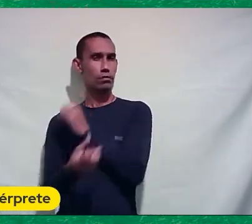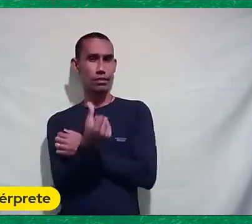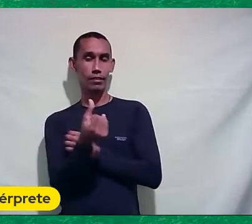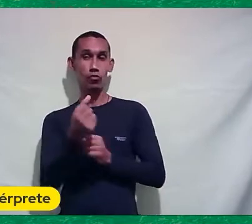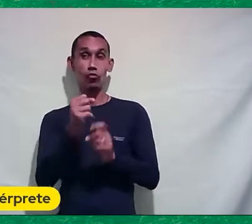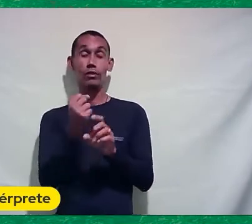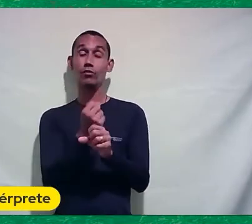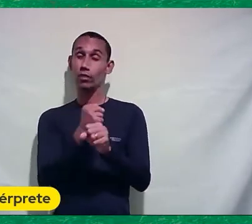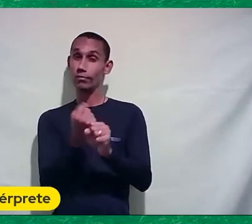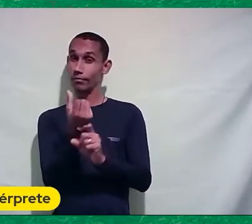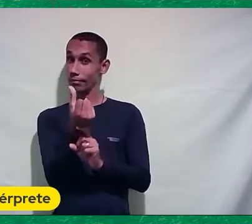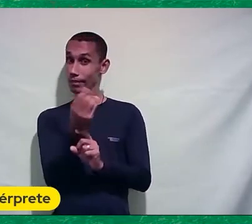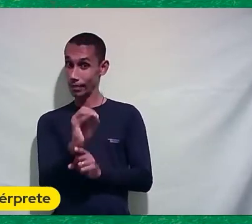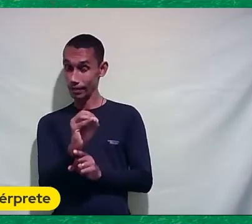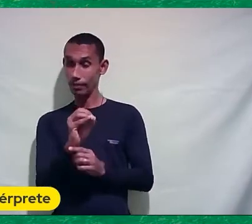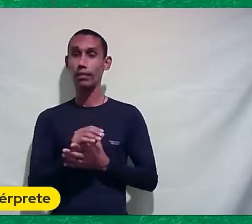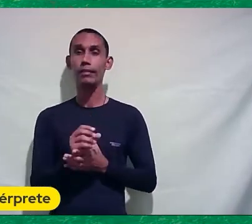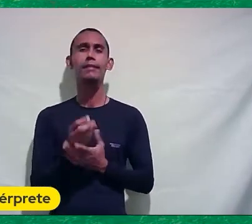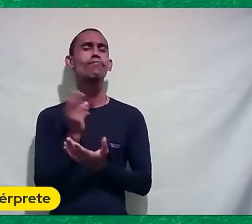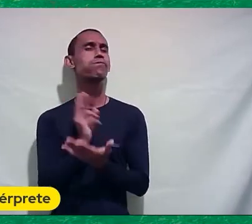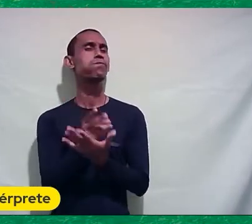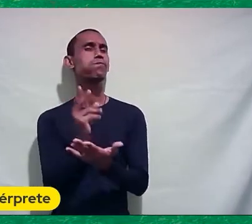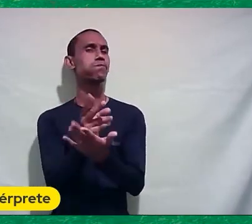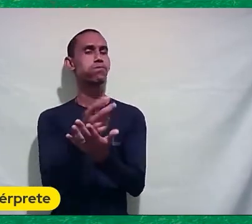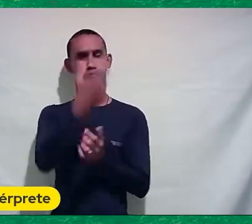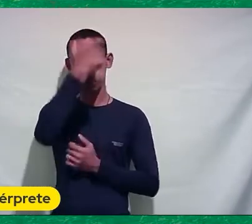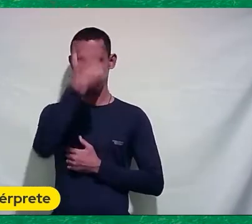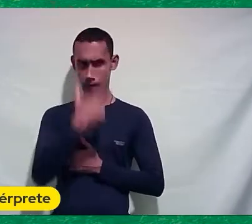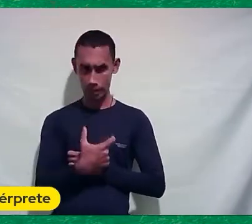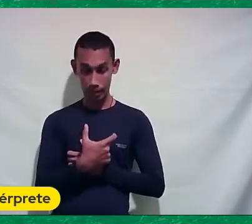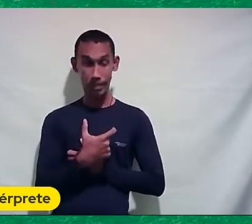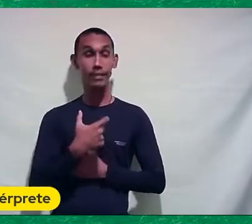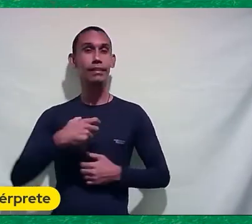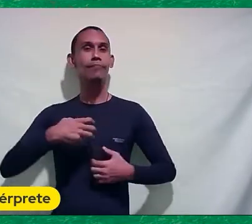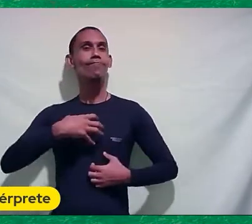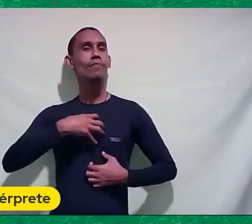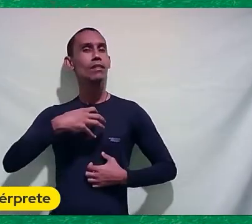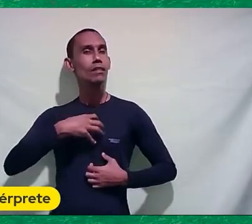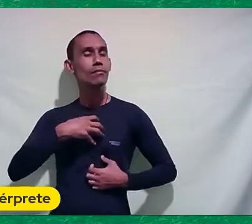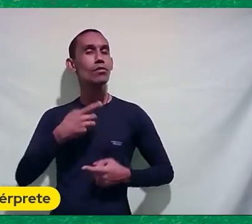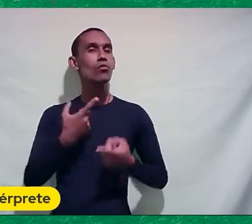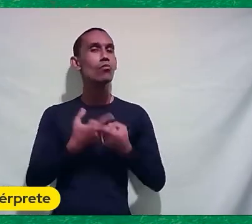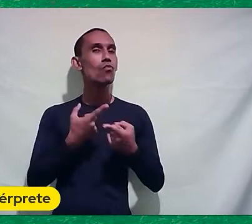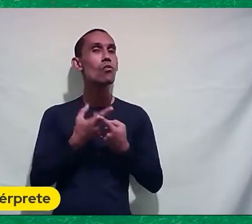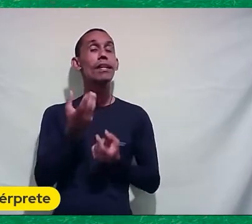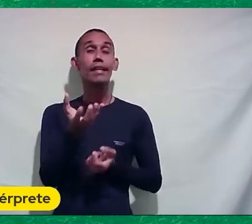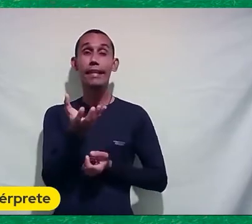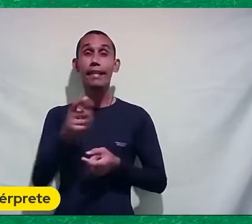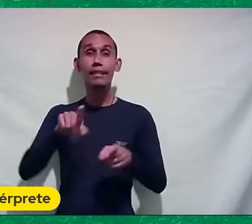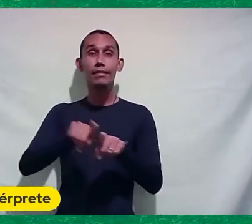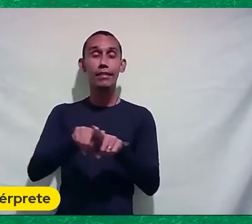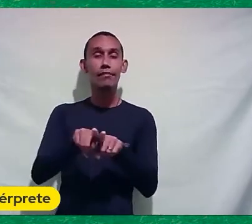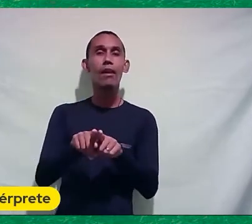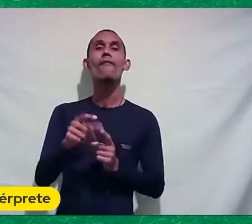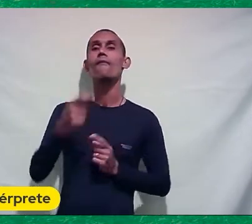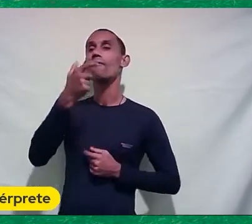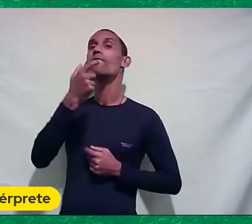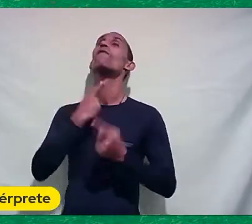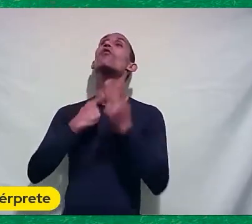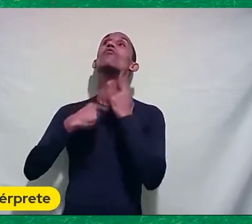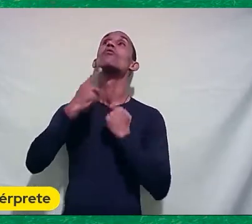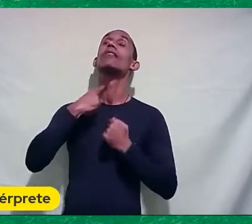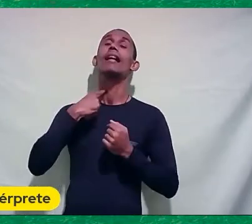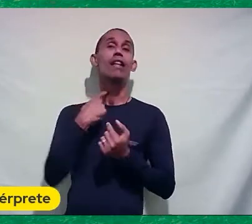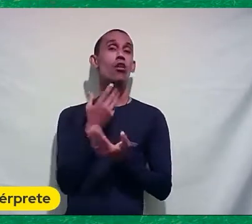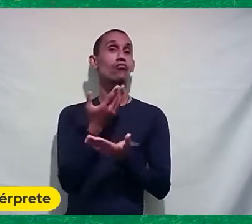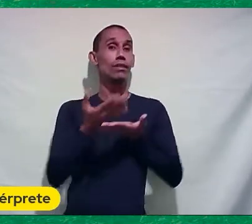personagens dele Sempre Embocam Nessa situação Nessa situação De querer ser Do desejo de ser E de não dar certo